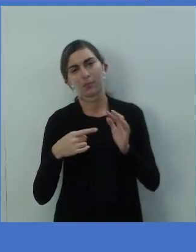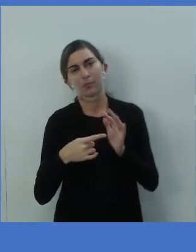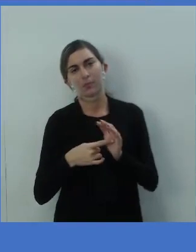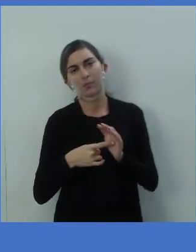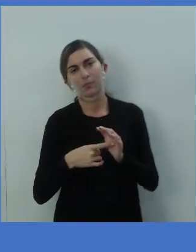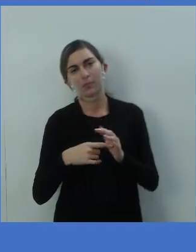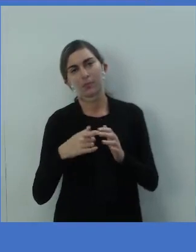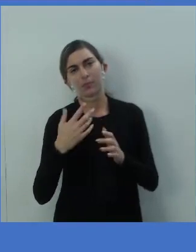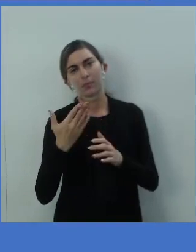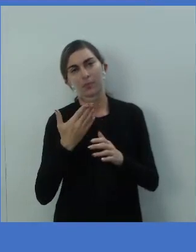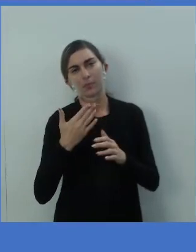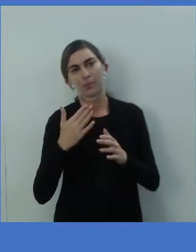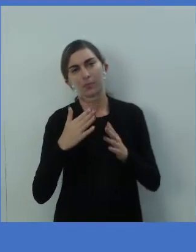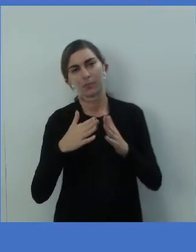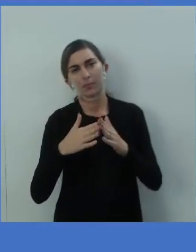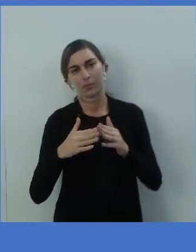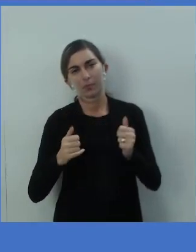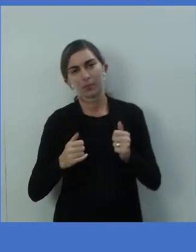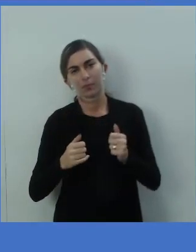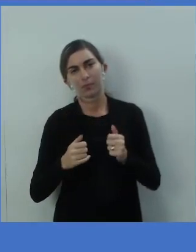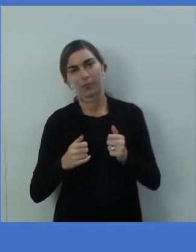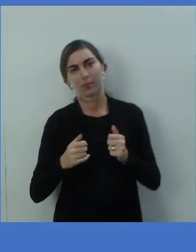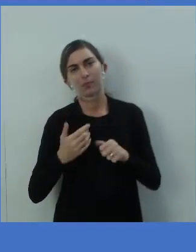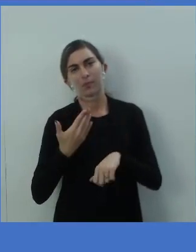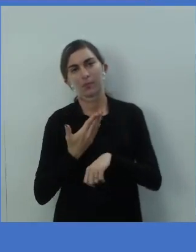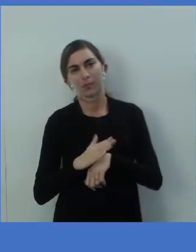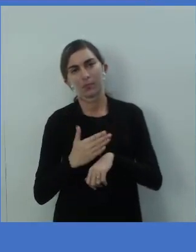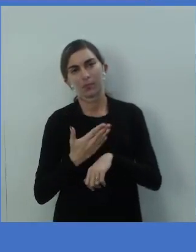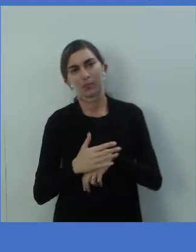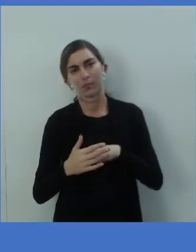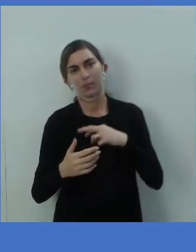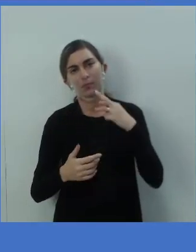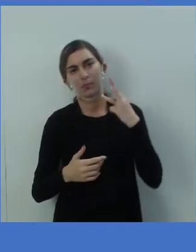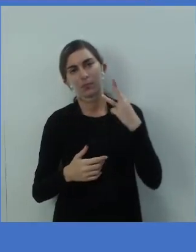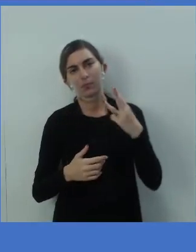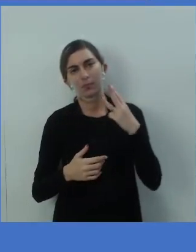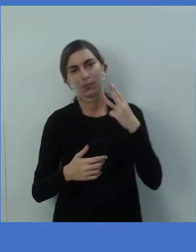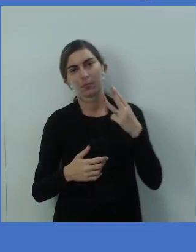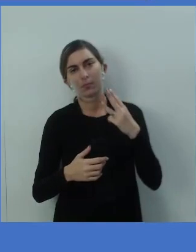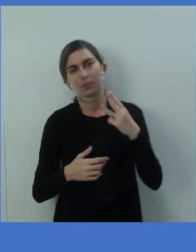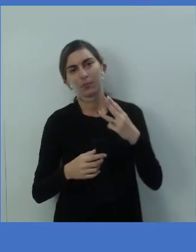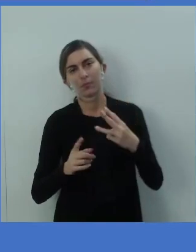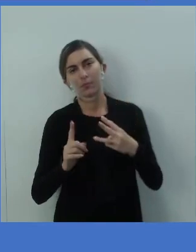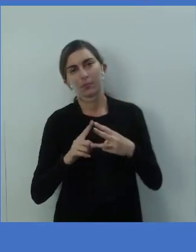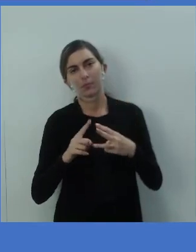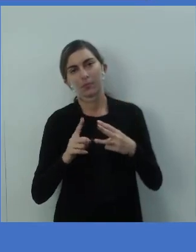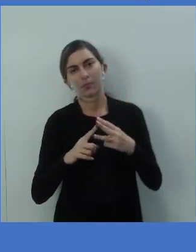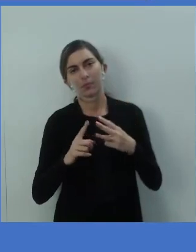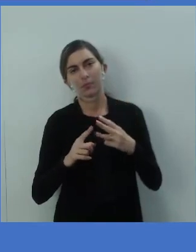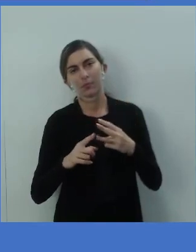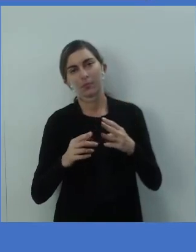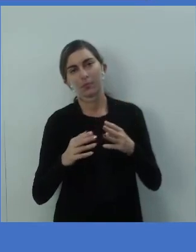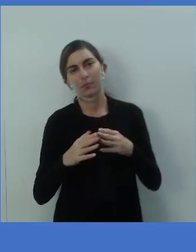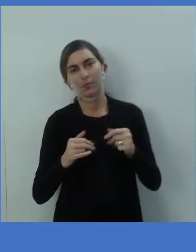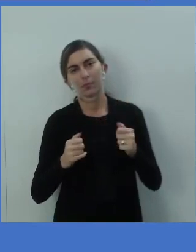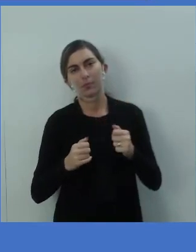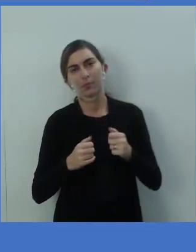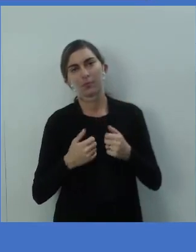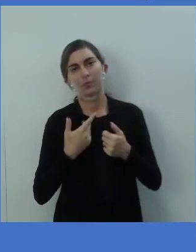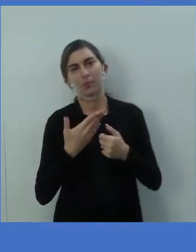objeto que você quer pedir, então você pode praticar três sentenças de pedidos educados